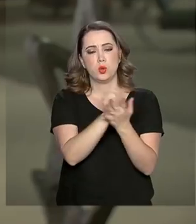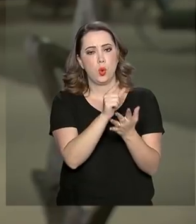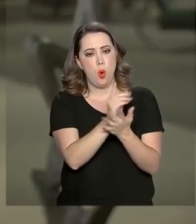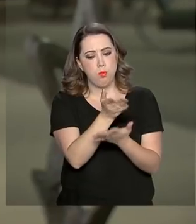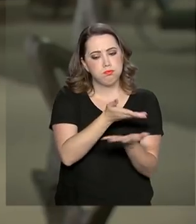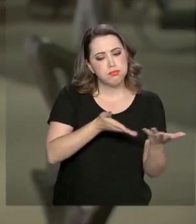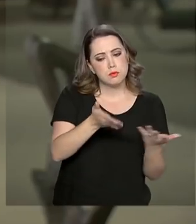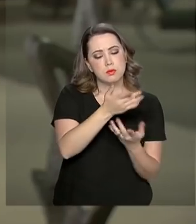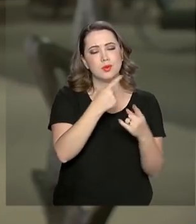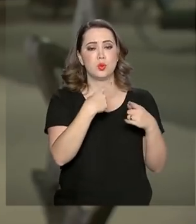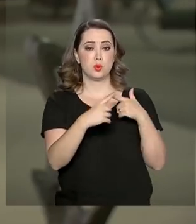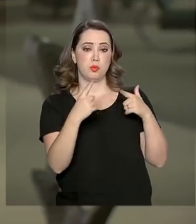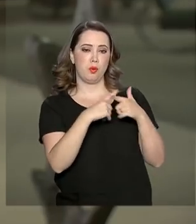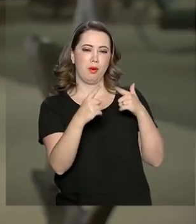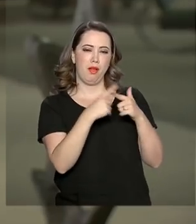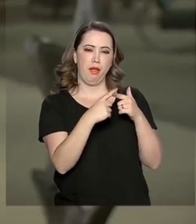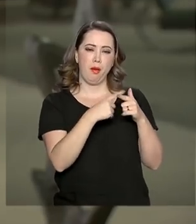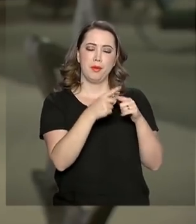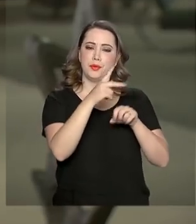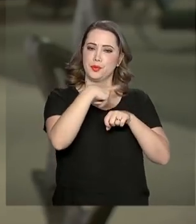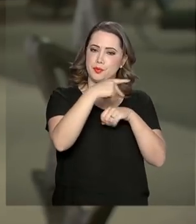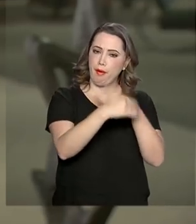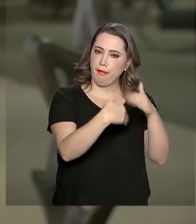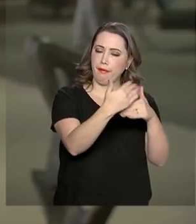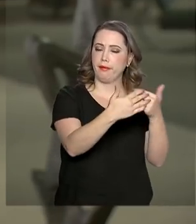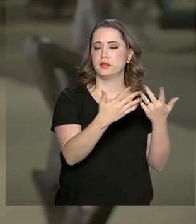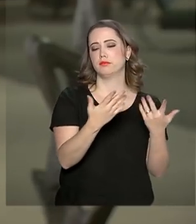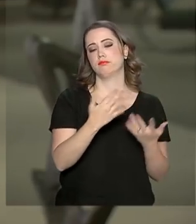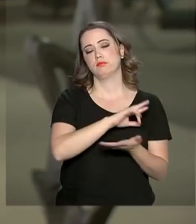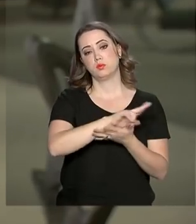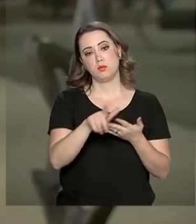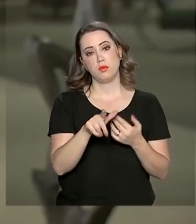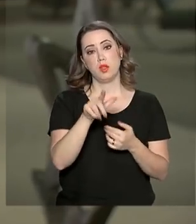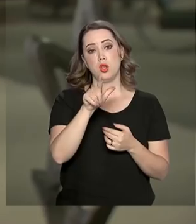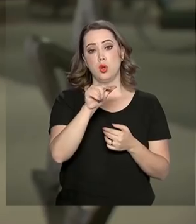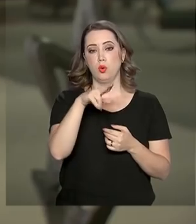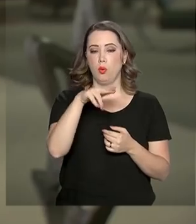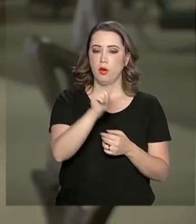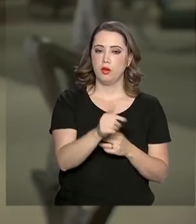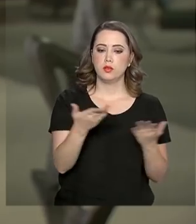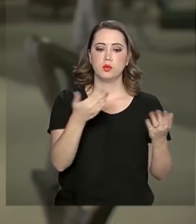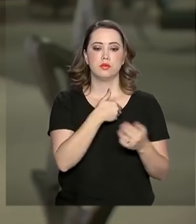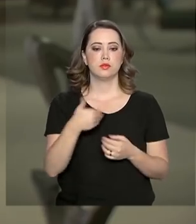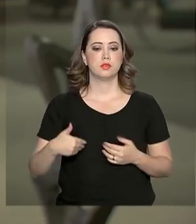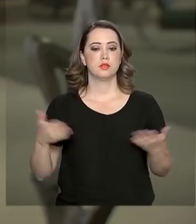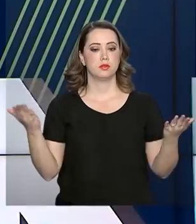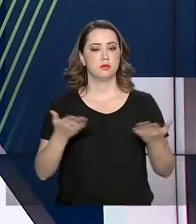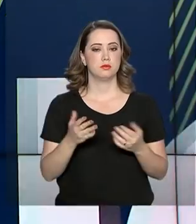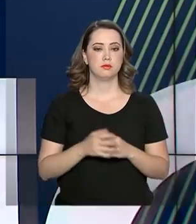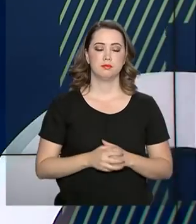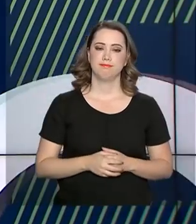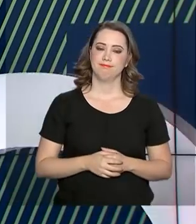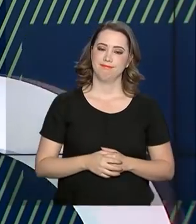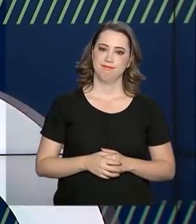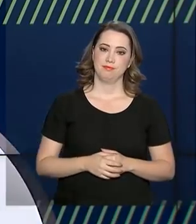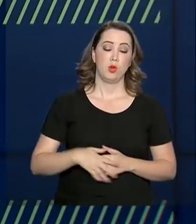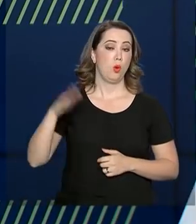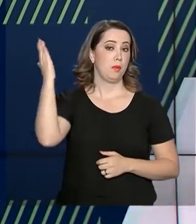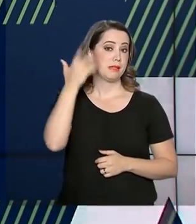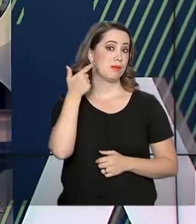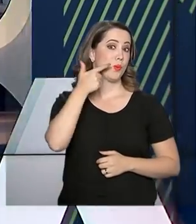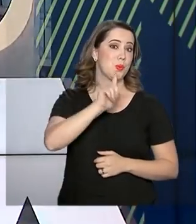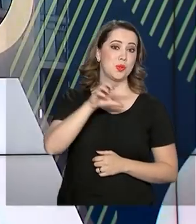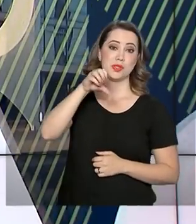que afetam o crescimento dos países e o investimento. Luana Karen, para o Governo Agora. O Brasil